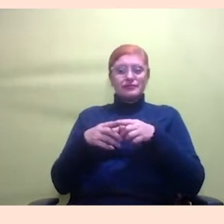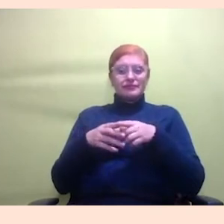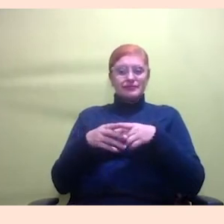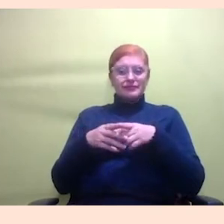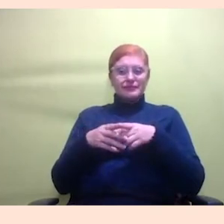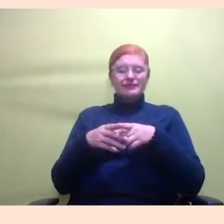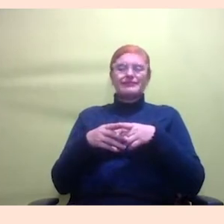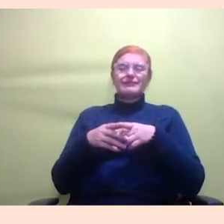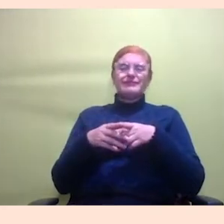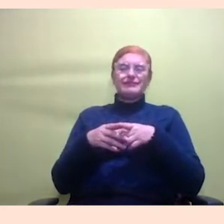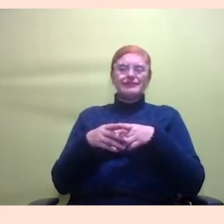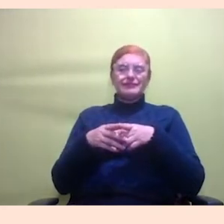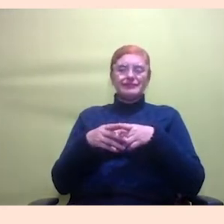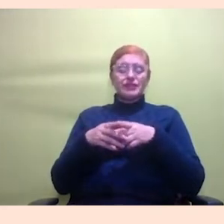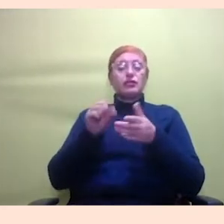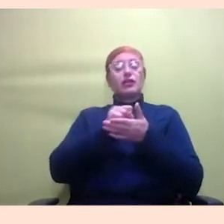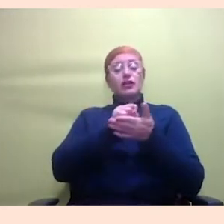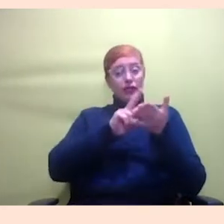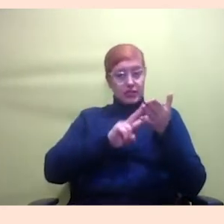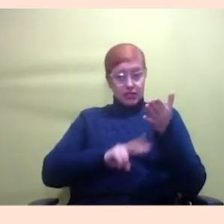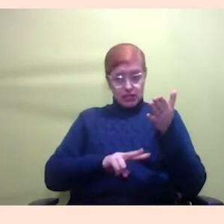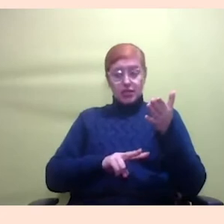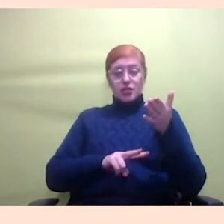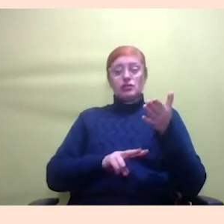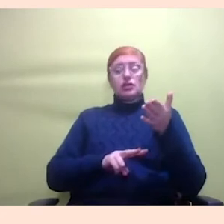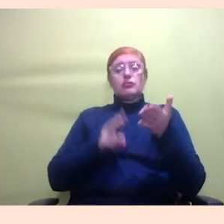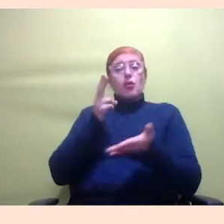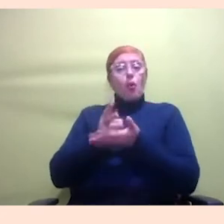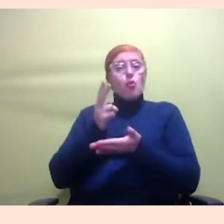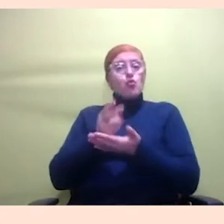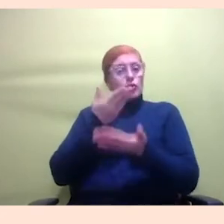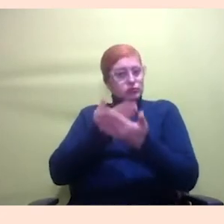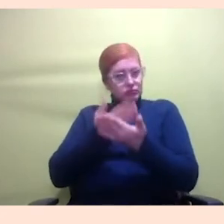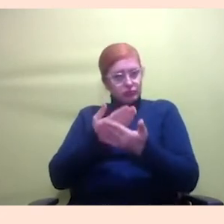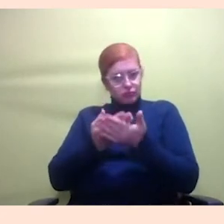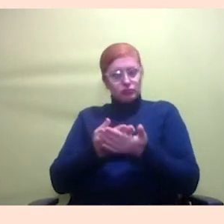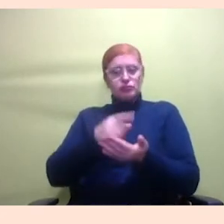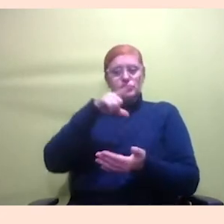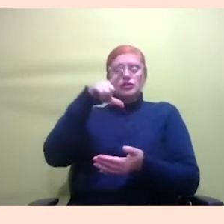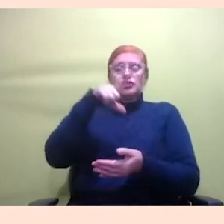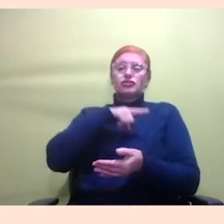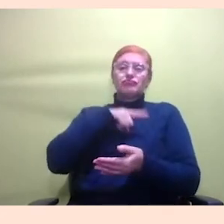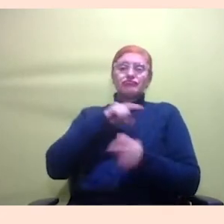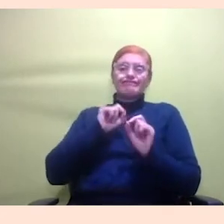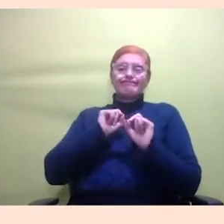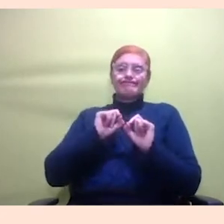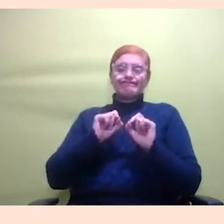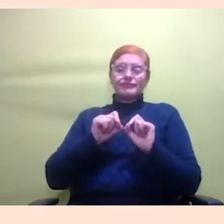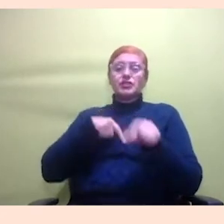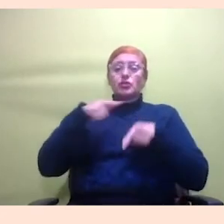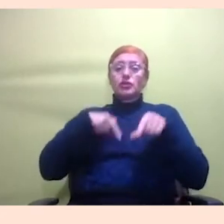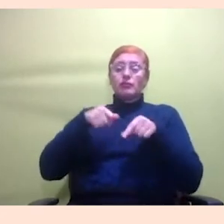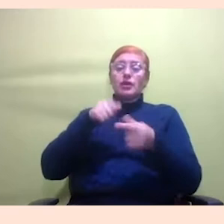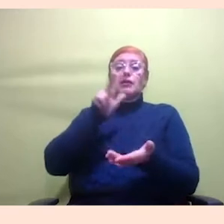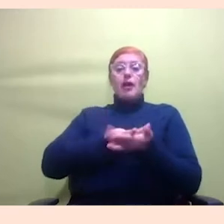aí a avaliação da permanência a gente tem hoje o único dado que a gente tem são os trabalhos que foram aprovados as